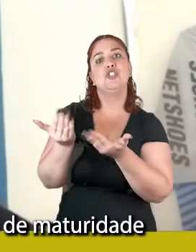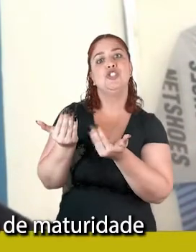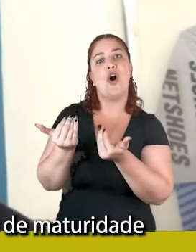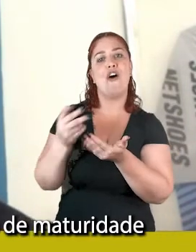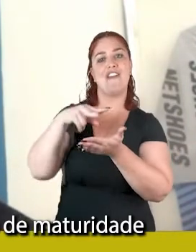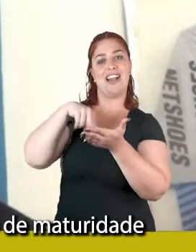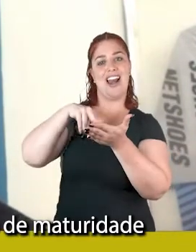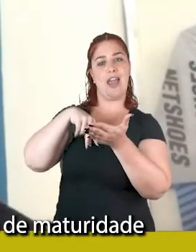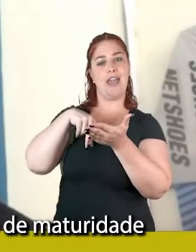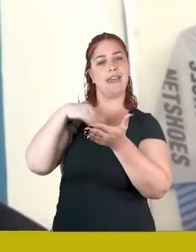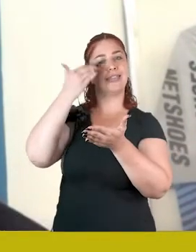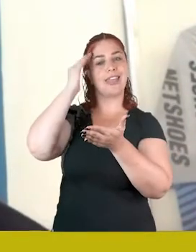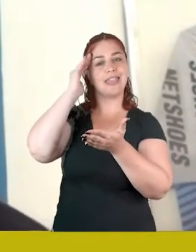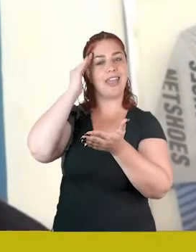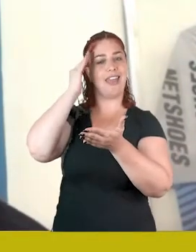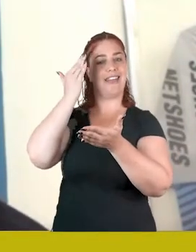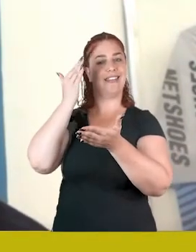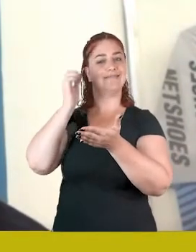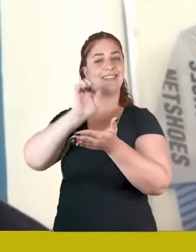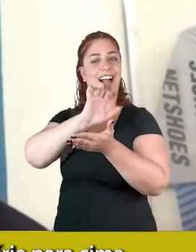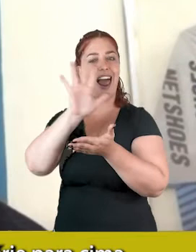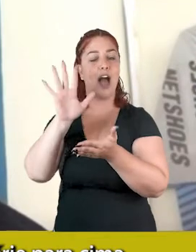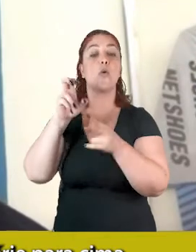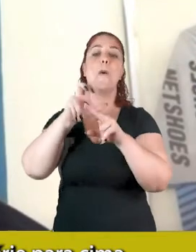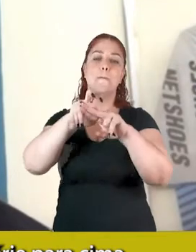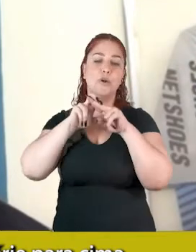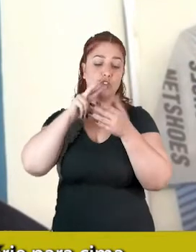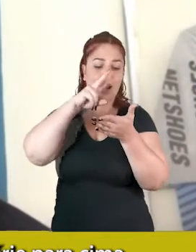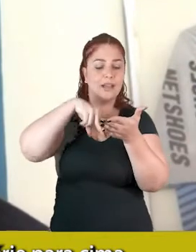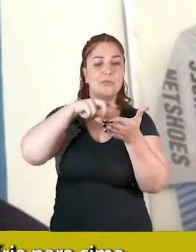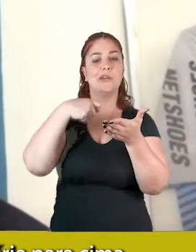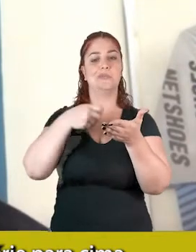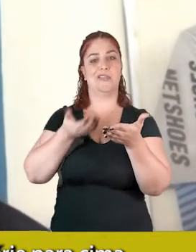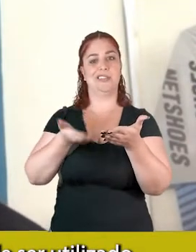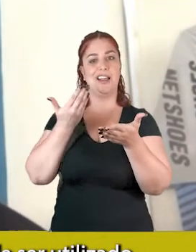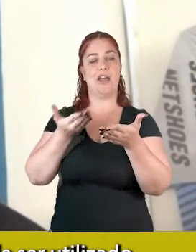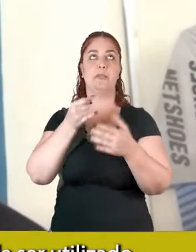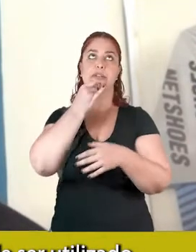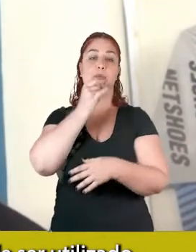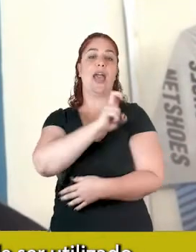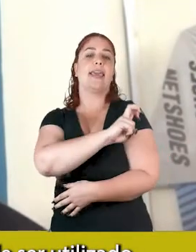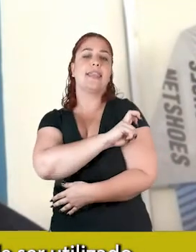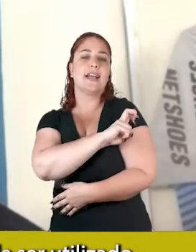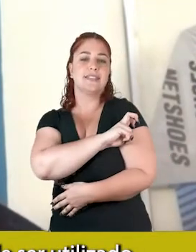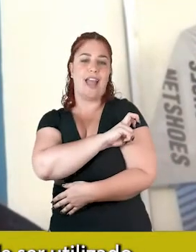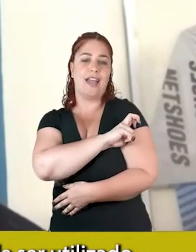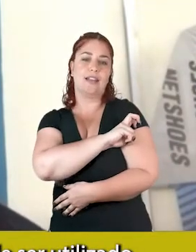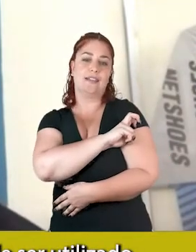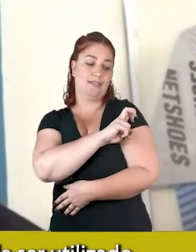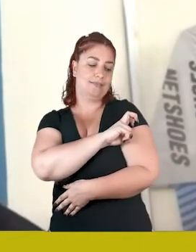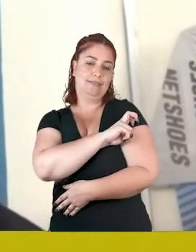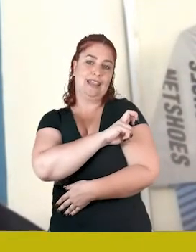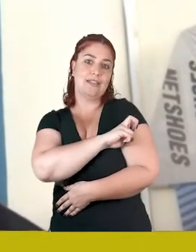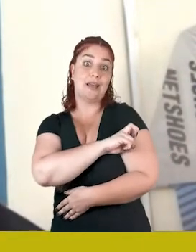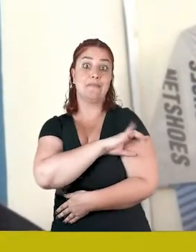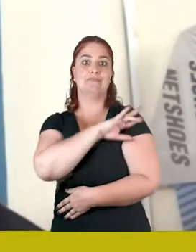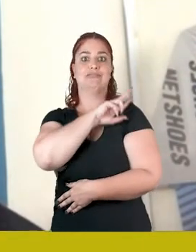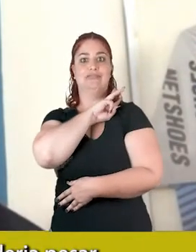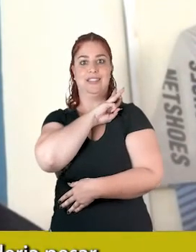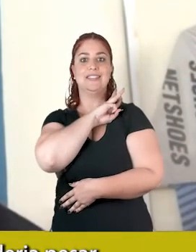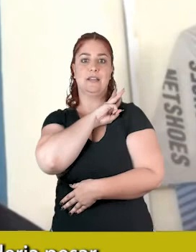tivesse um mínimo de maturidade, então, é, você pega de quinta série para cima, até quinta série que livro pode ser utilizado,